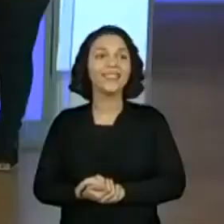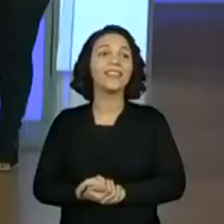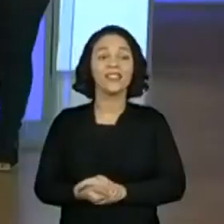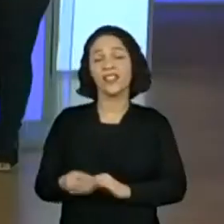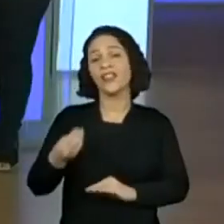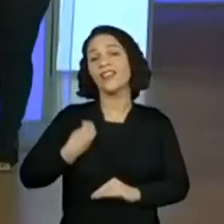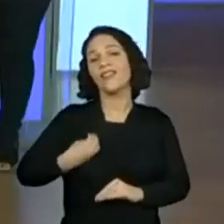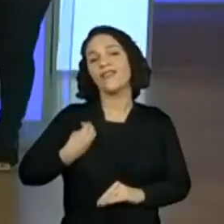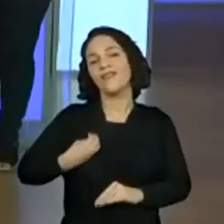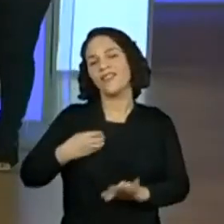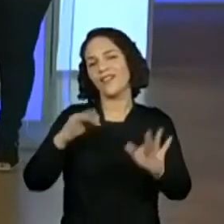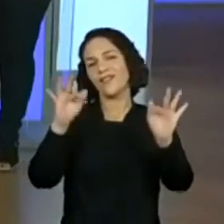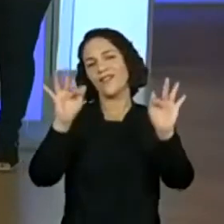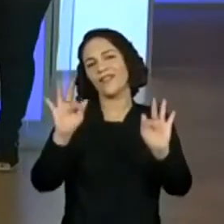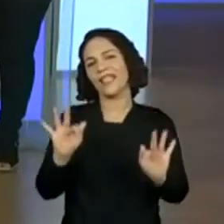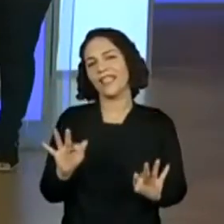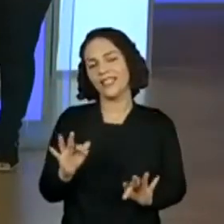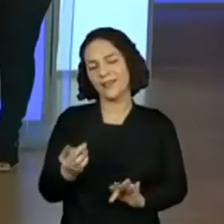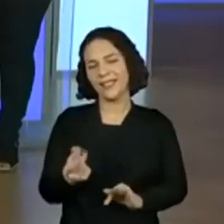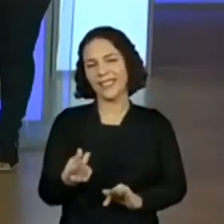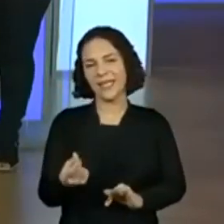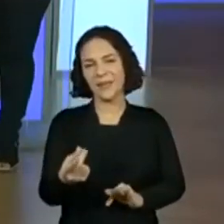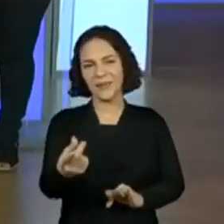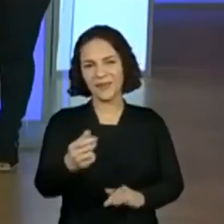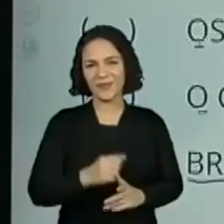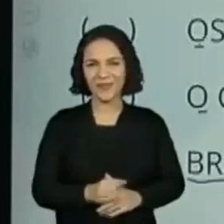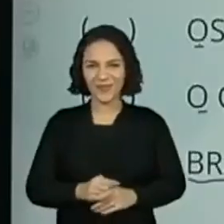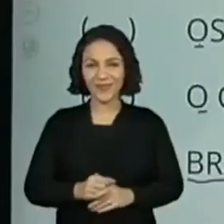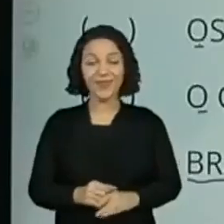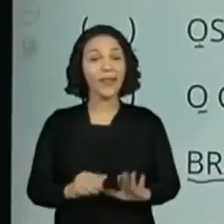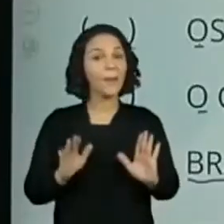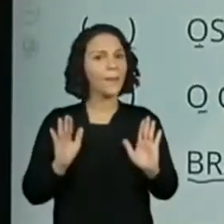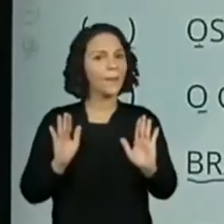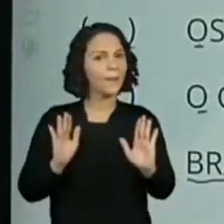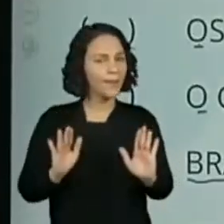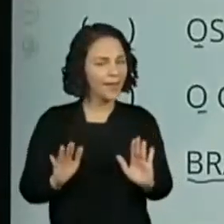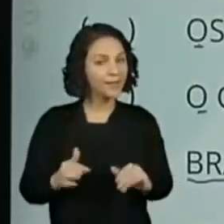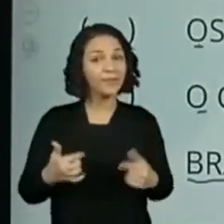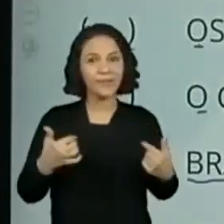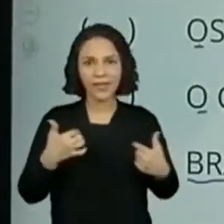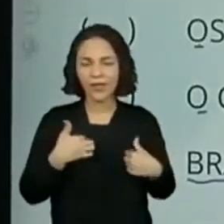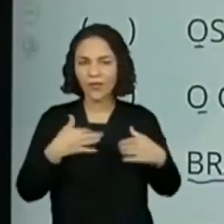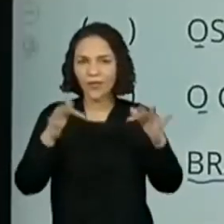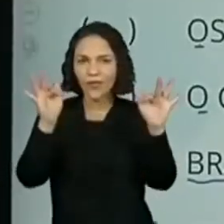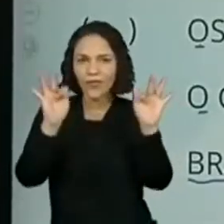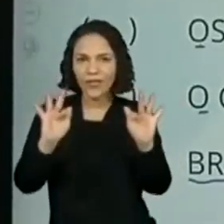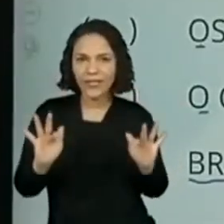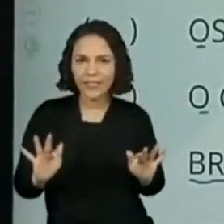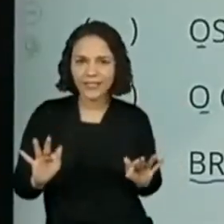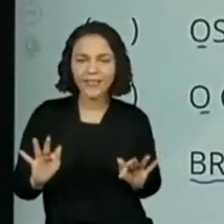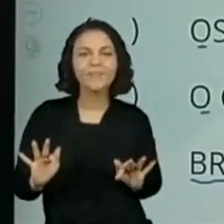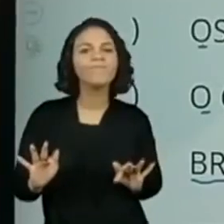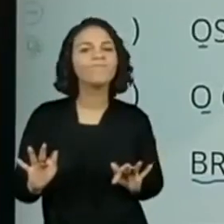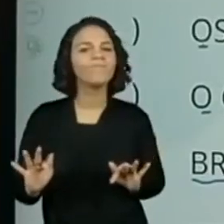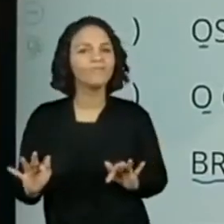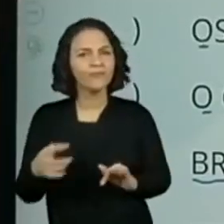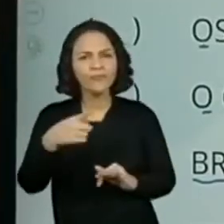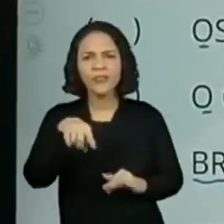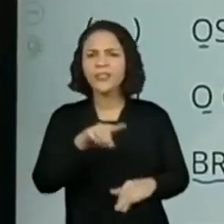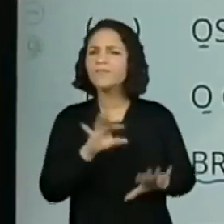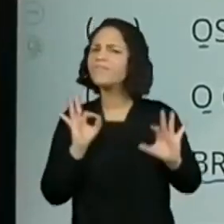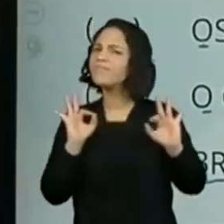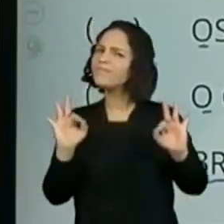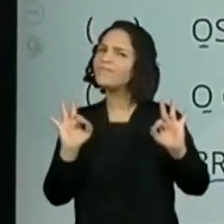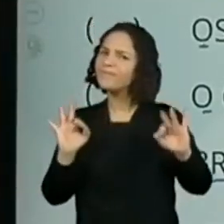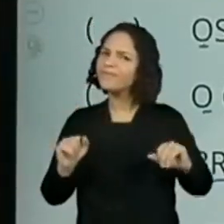felizes para sempre. Perfeito. Só que a professora Kelly está tão feliz com vocês, que vocês estão se saindo tão